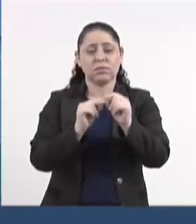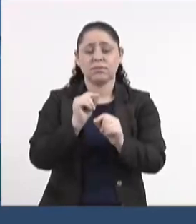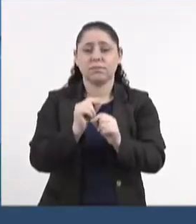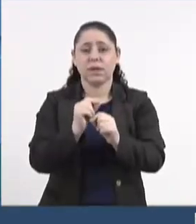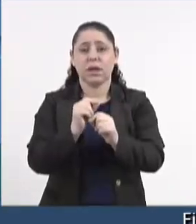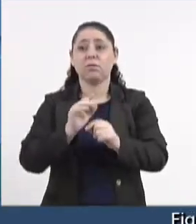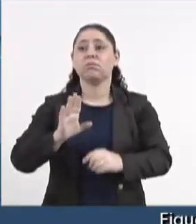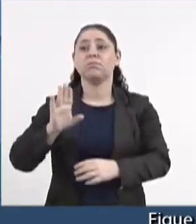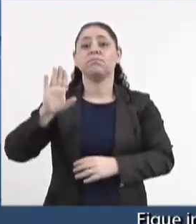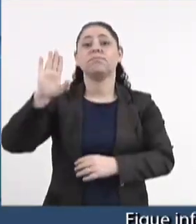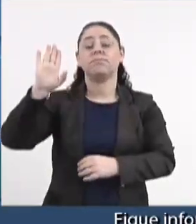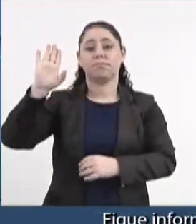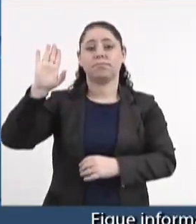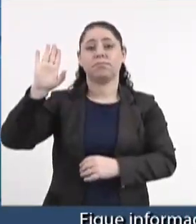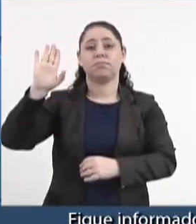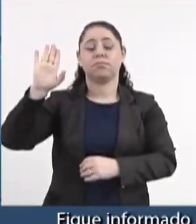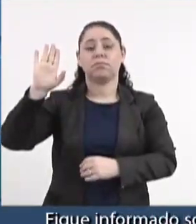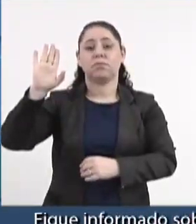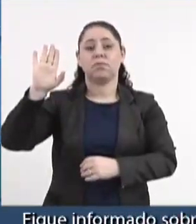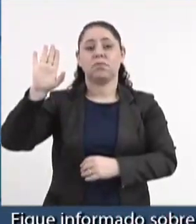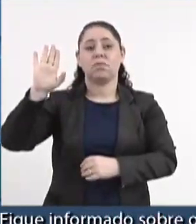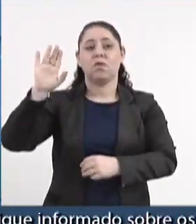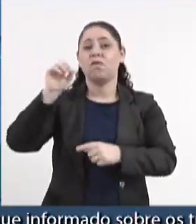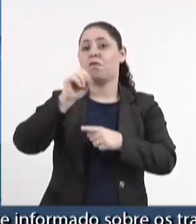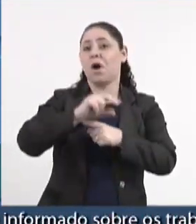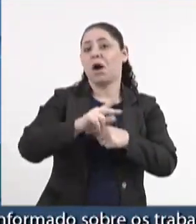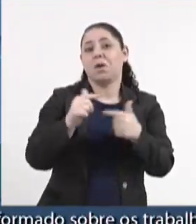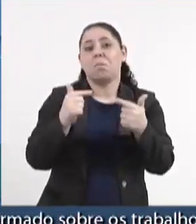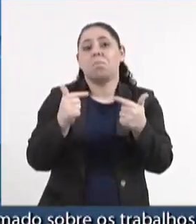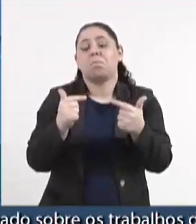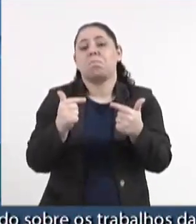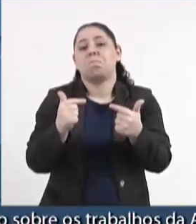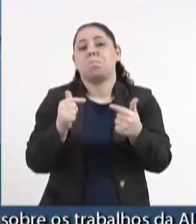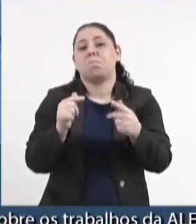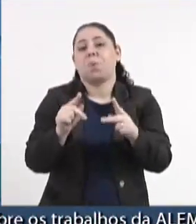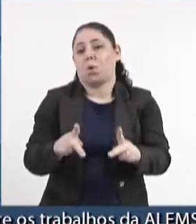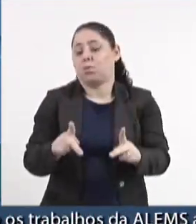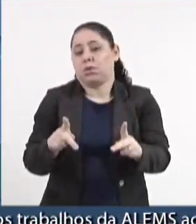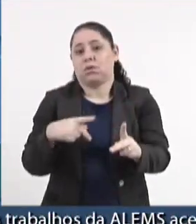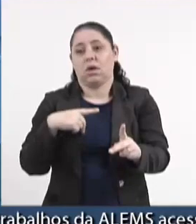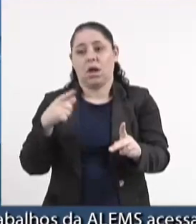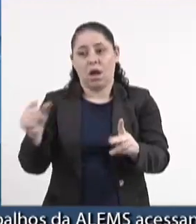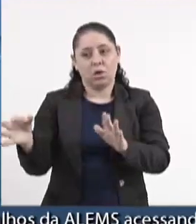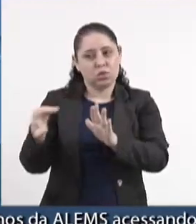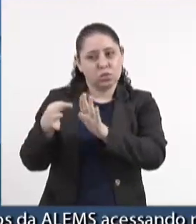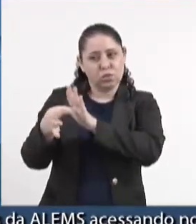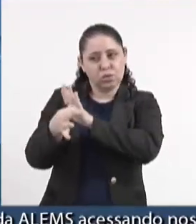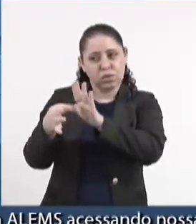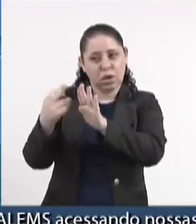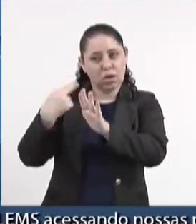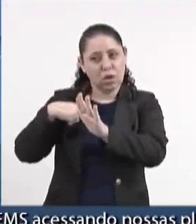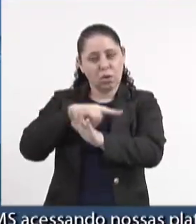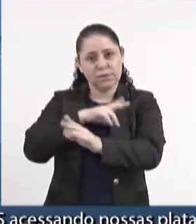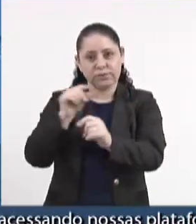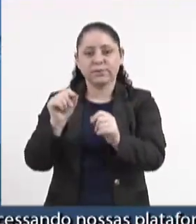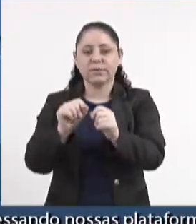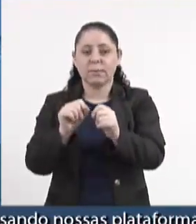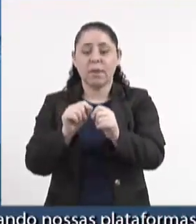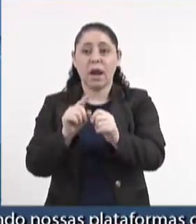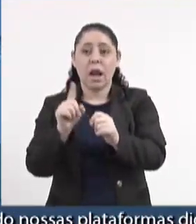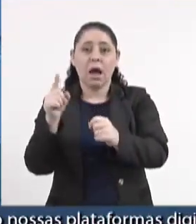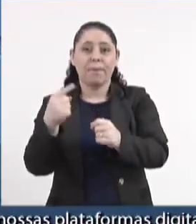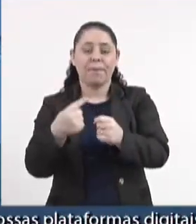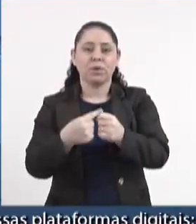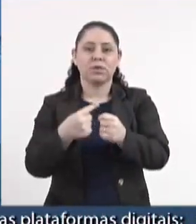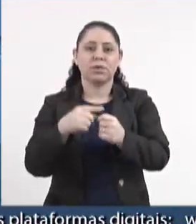me candidatar a algum cargo público, ele sugeriu que nós fizéssemos, lá no